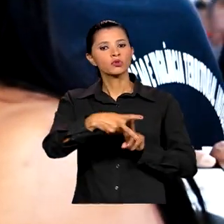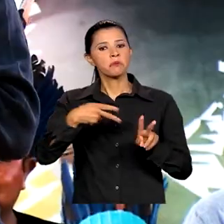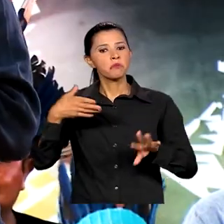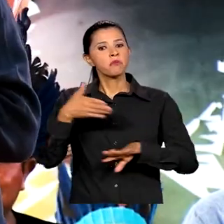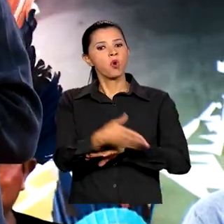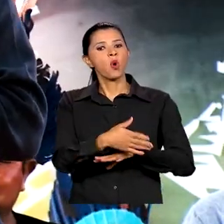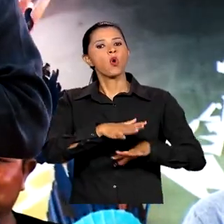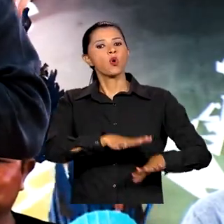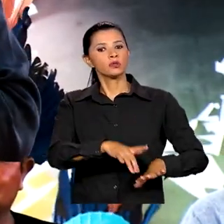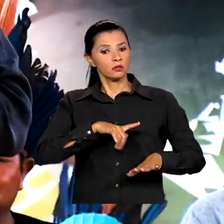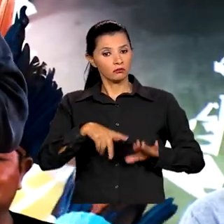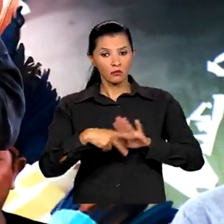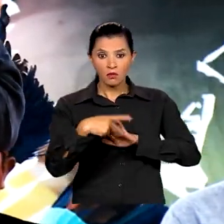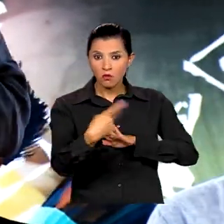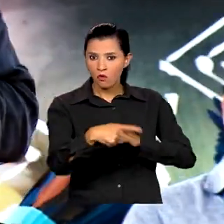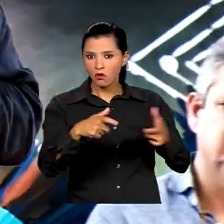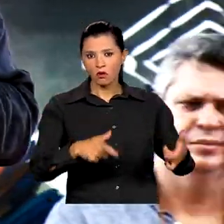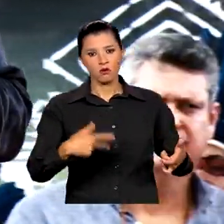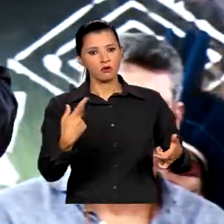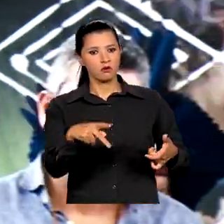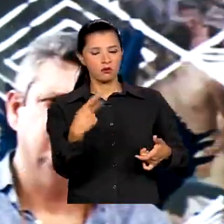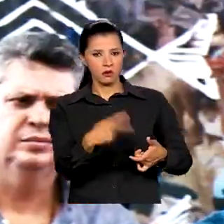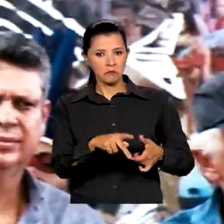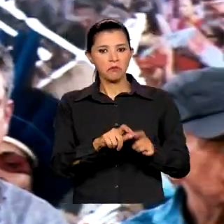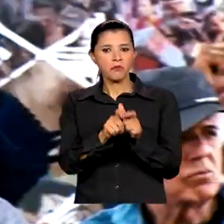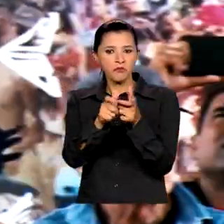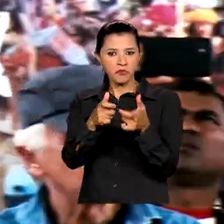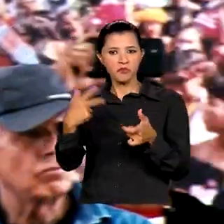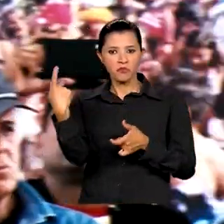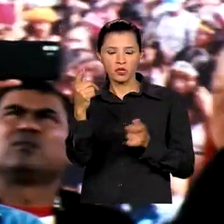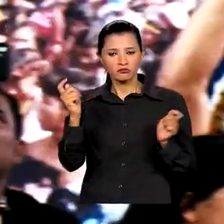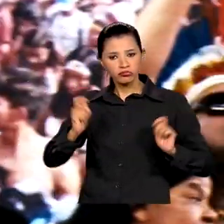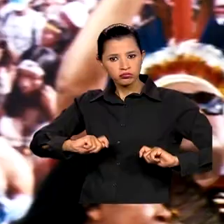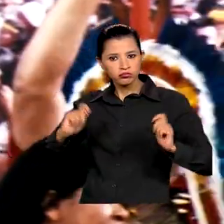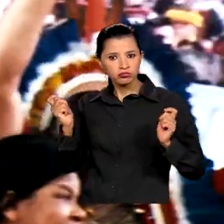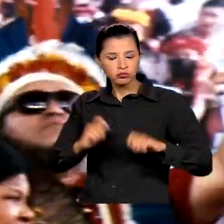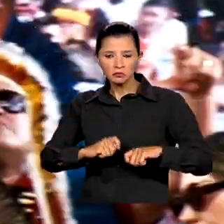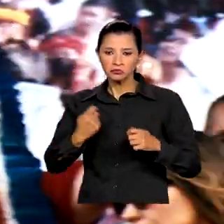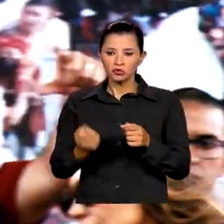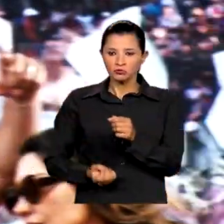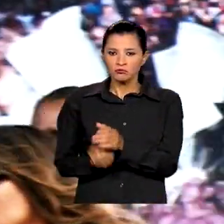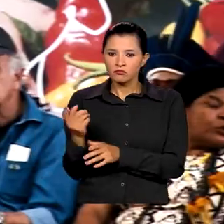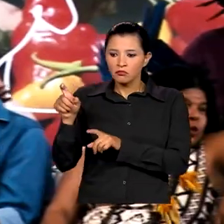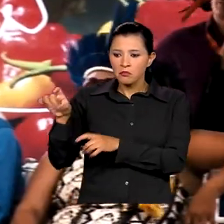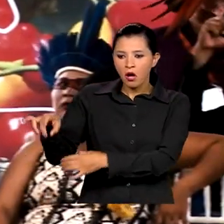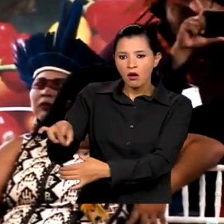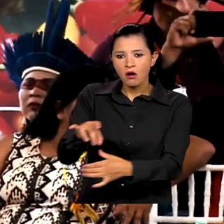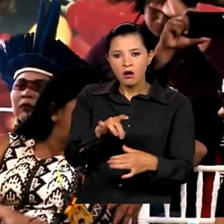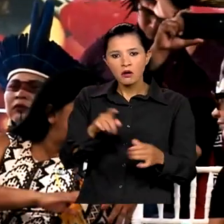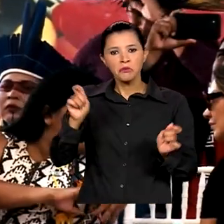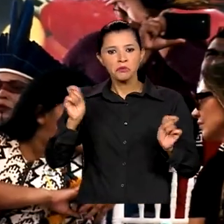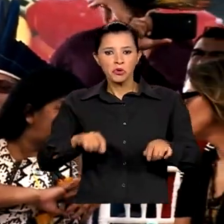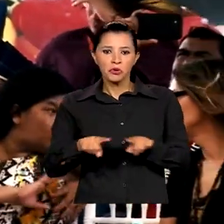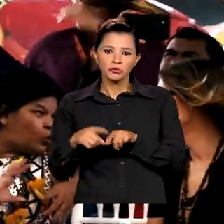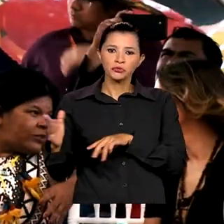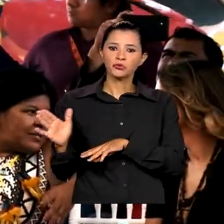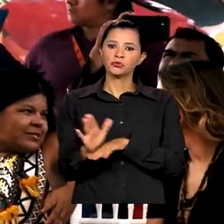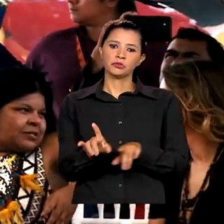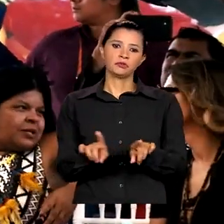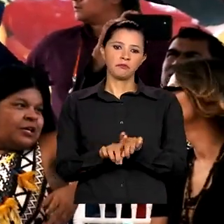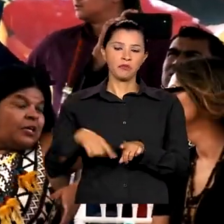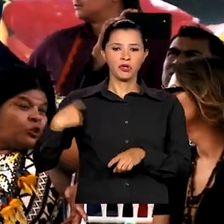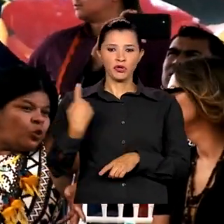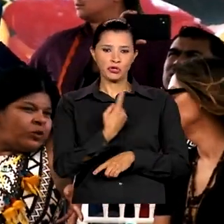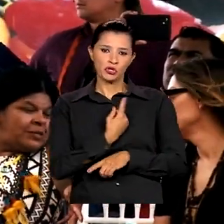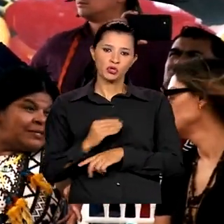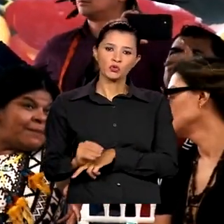território que é dele, para que possam aumentar a sua capacidade de produção e para que possam ajudar a gente